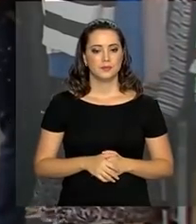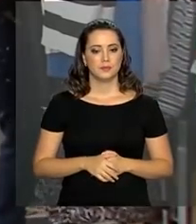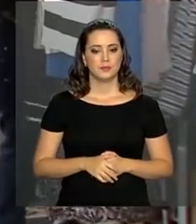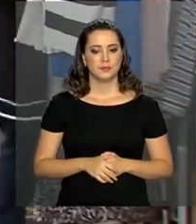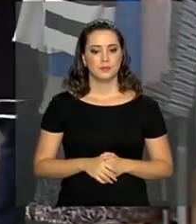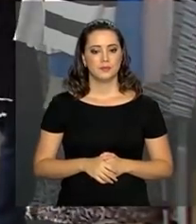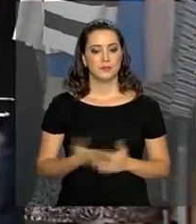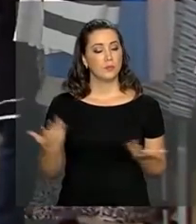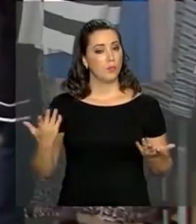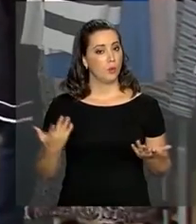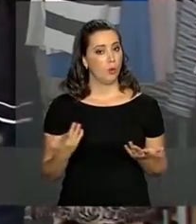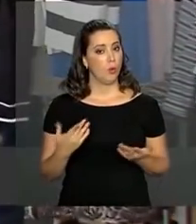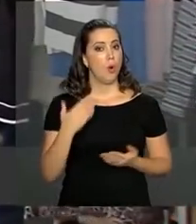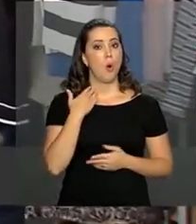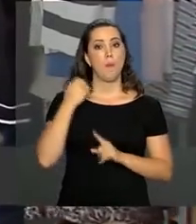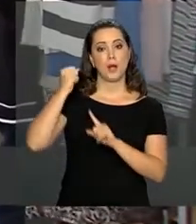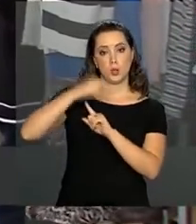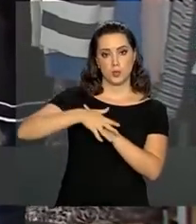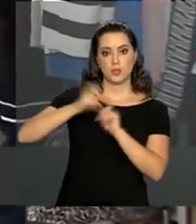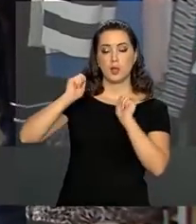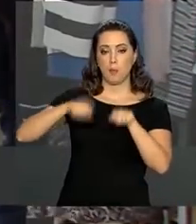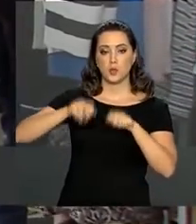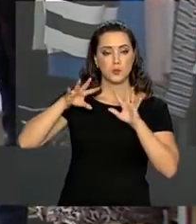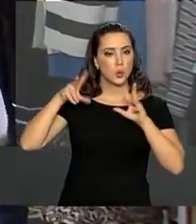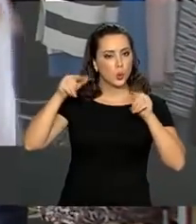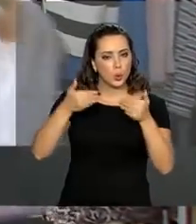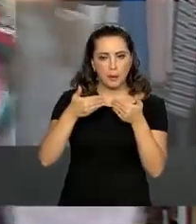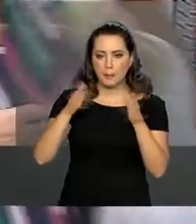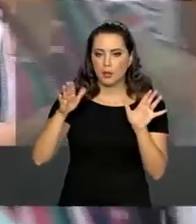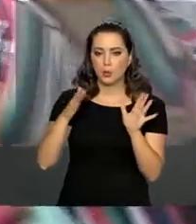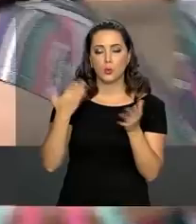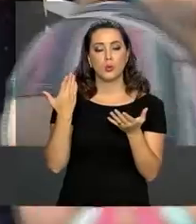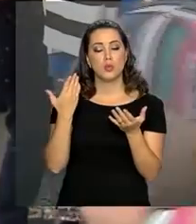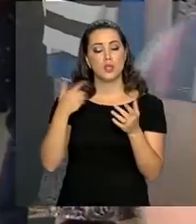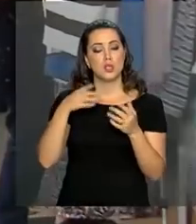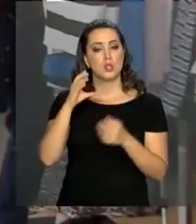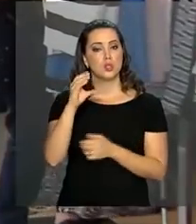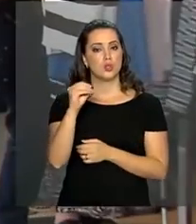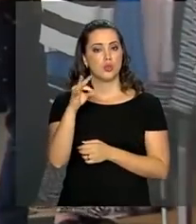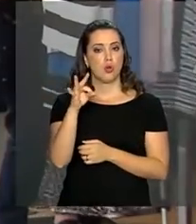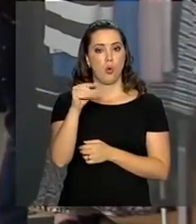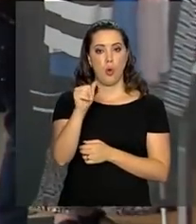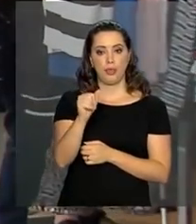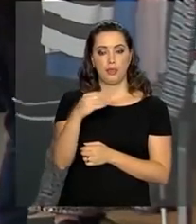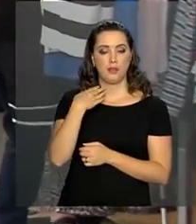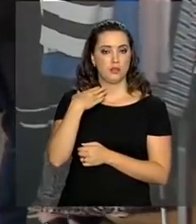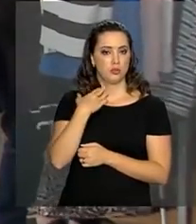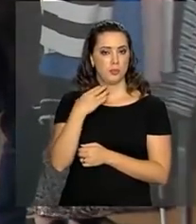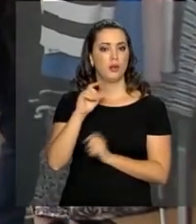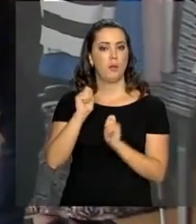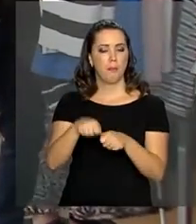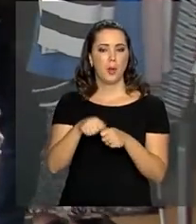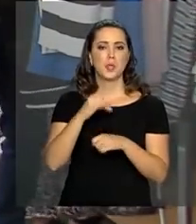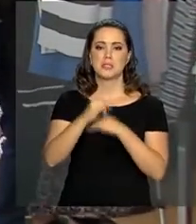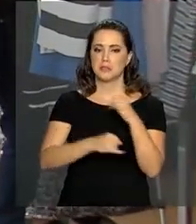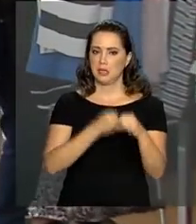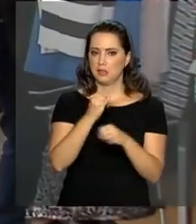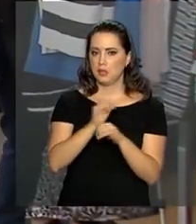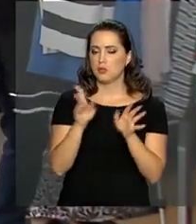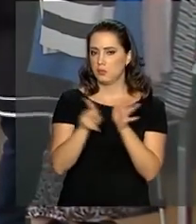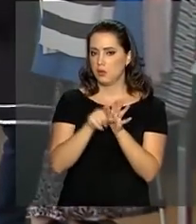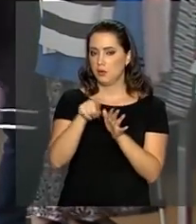A resolução do Banco Central permite que todo o processo de abertura de conta corrente das empresas aconteça pela internet. Essa